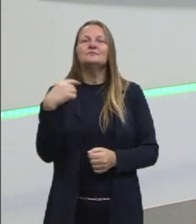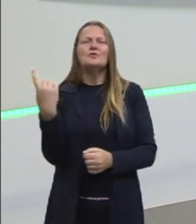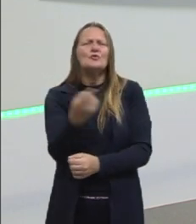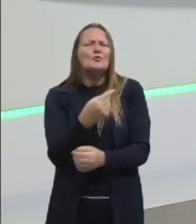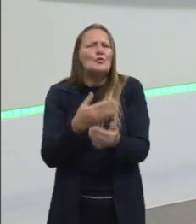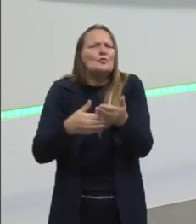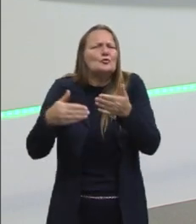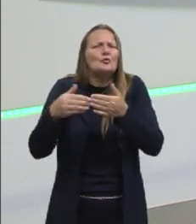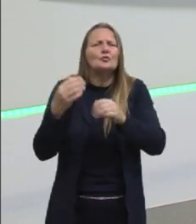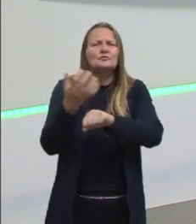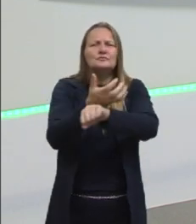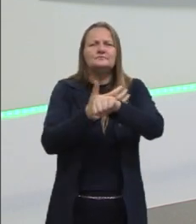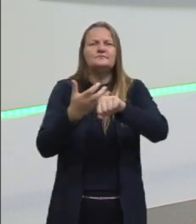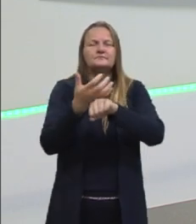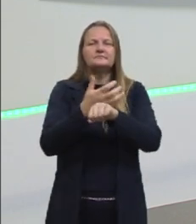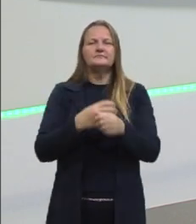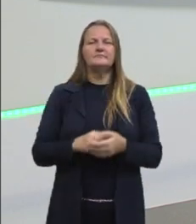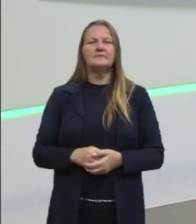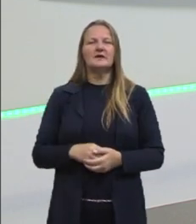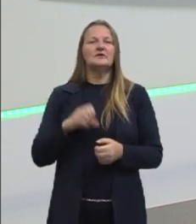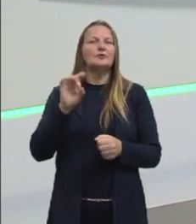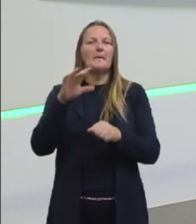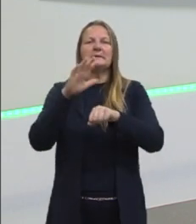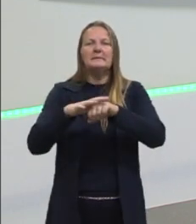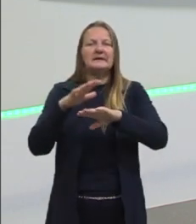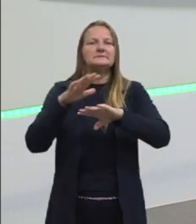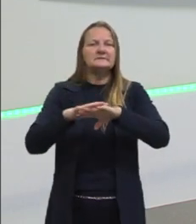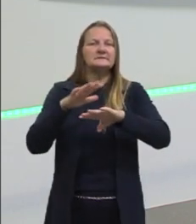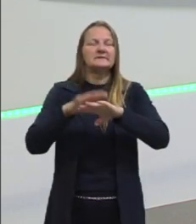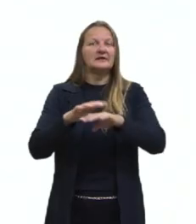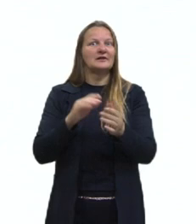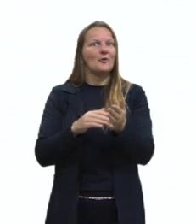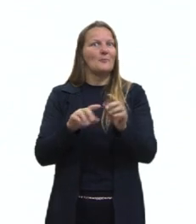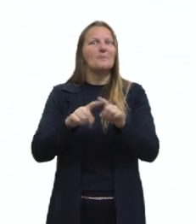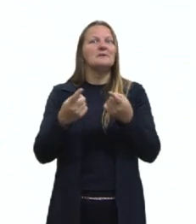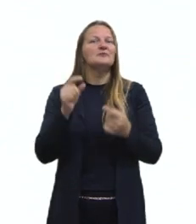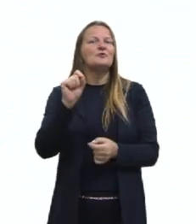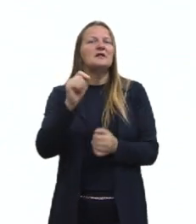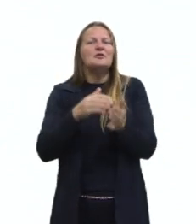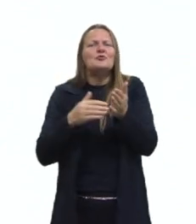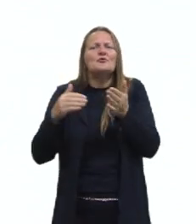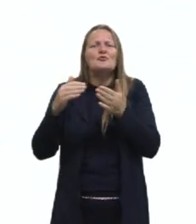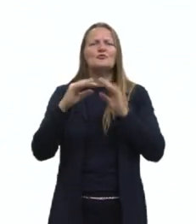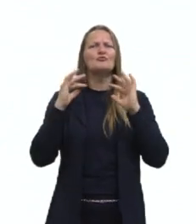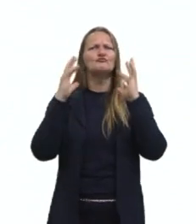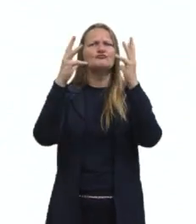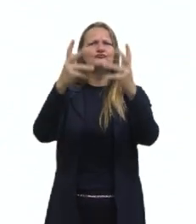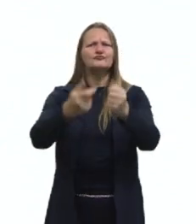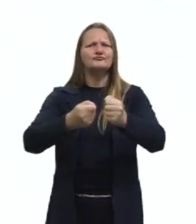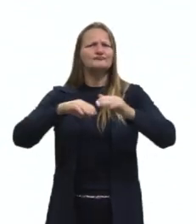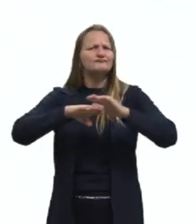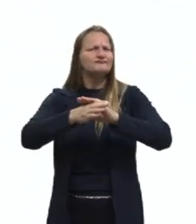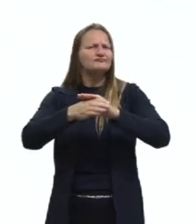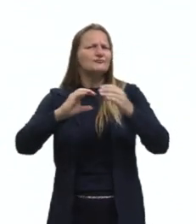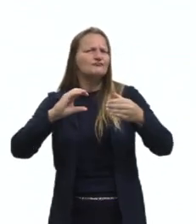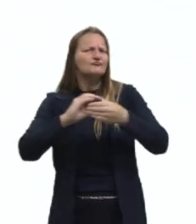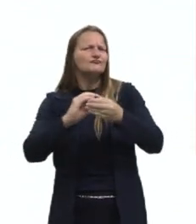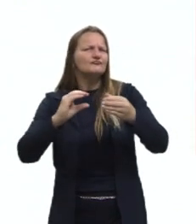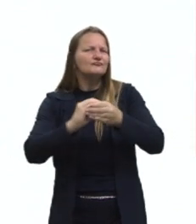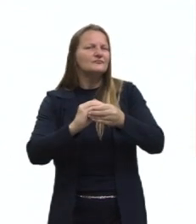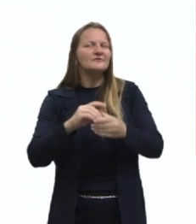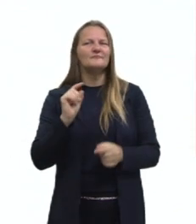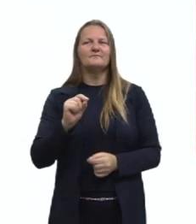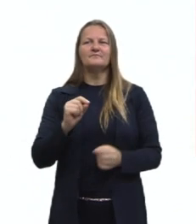áreas do conhecimento? Porque a gente está só falando da matemática. Mas, onde é que tudo isso se encaixa? Aqui, eu